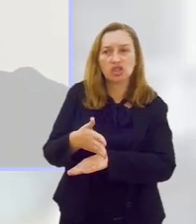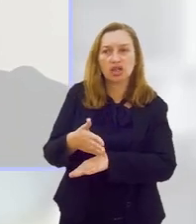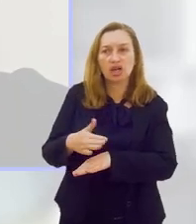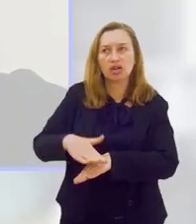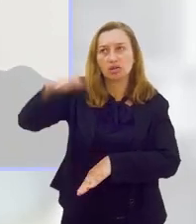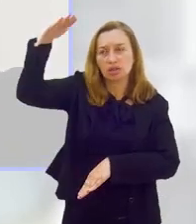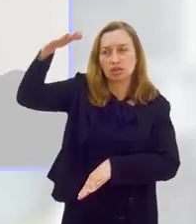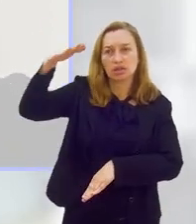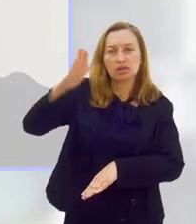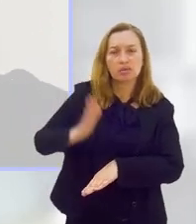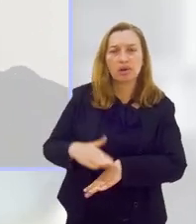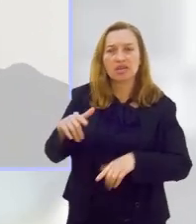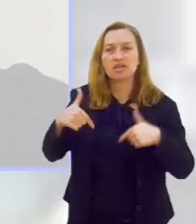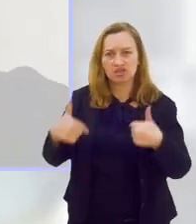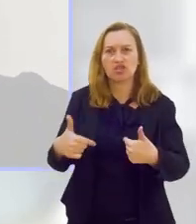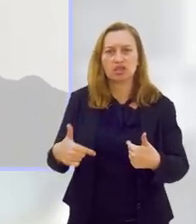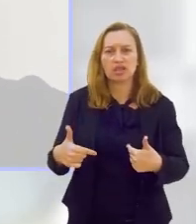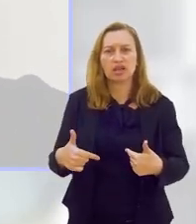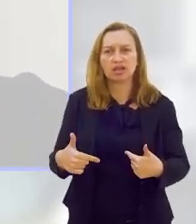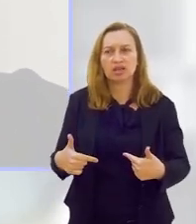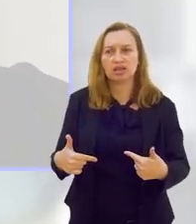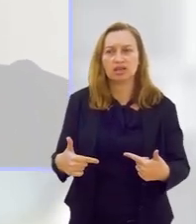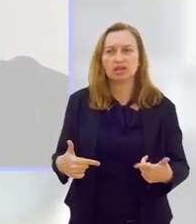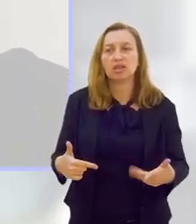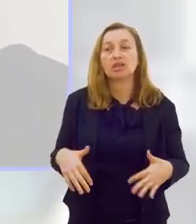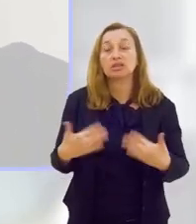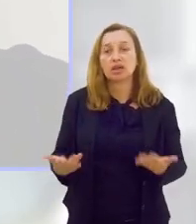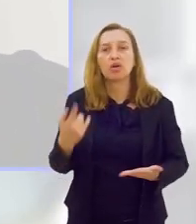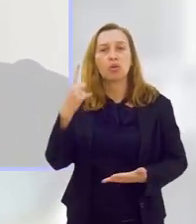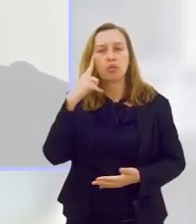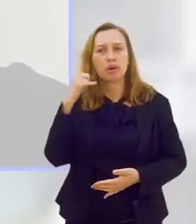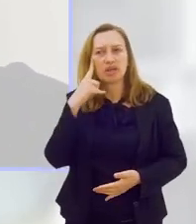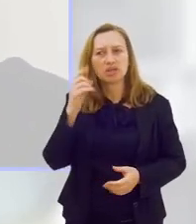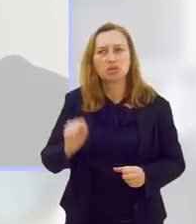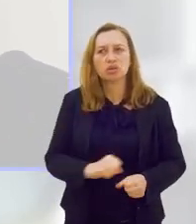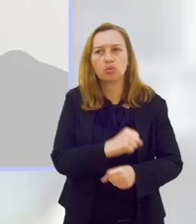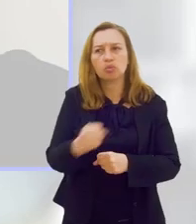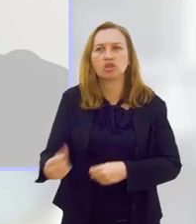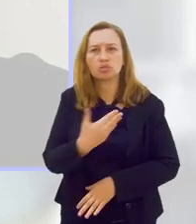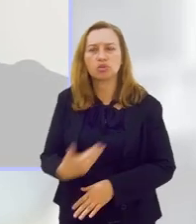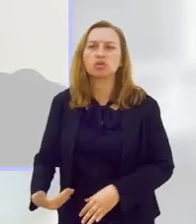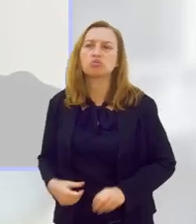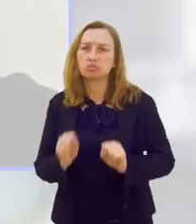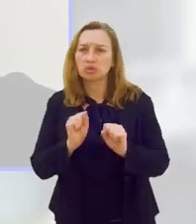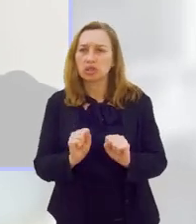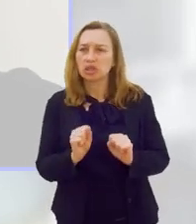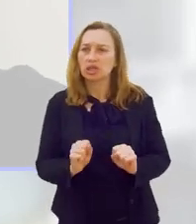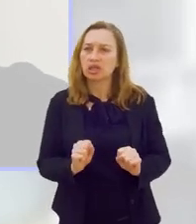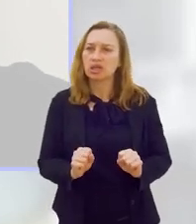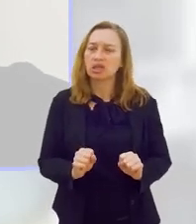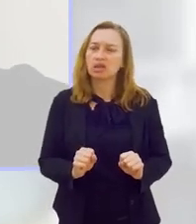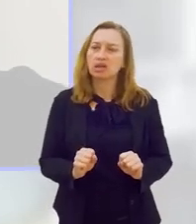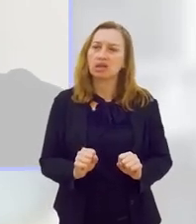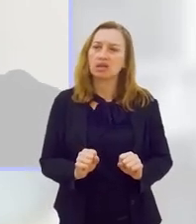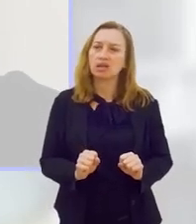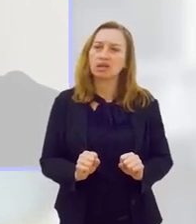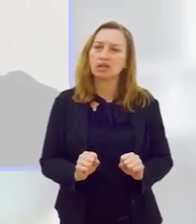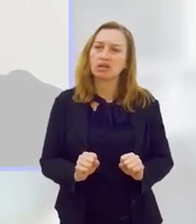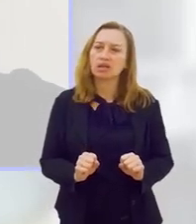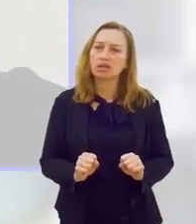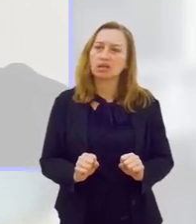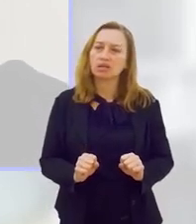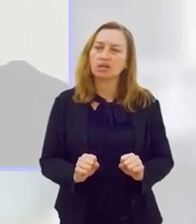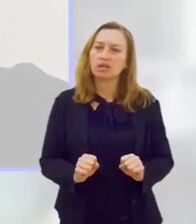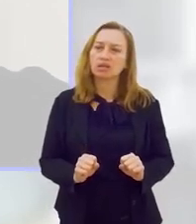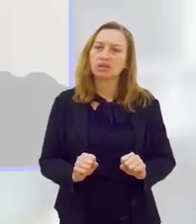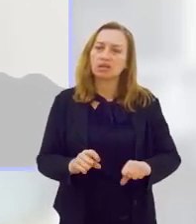frente mais ativo, sabe? Então, eu penso que o poder público poderia abrir